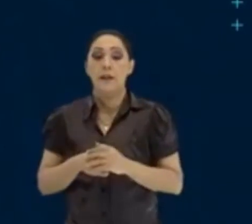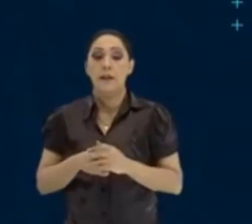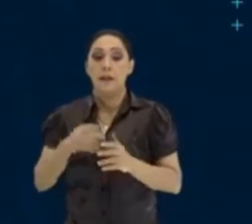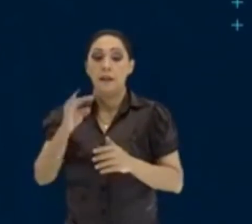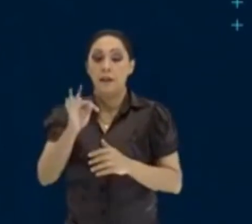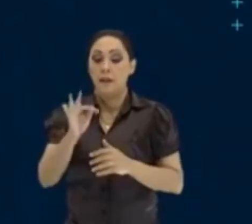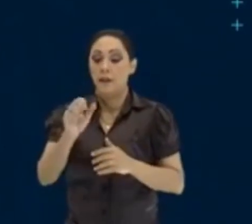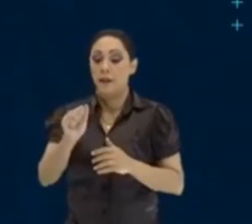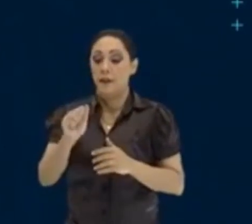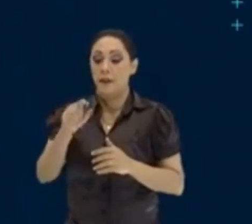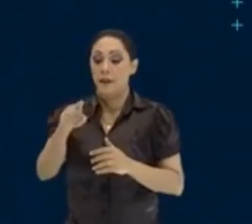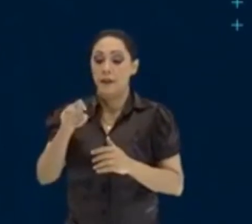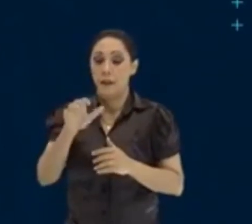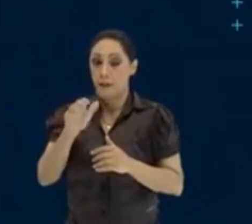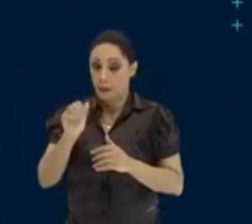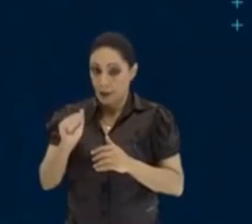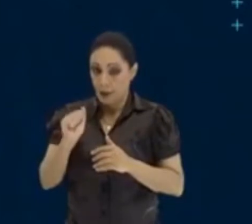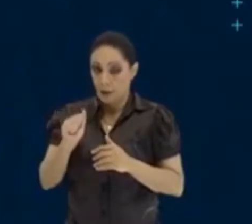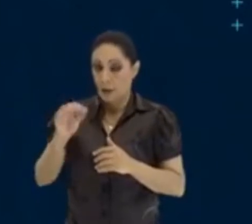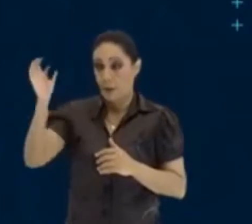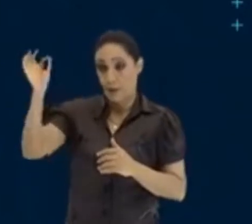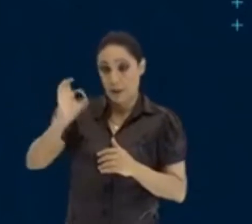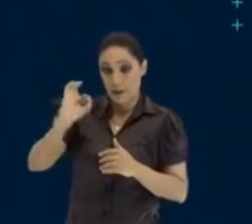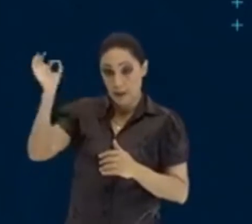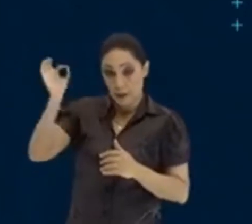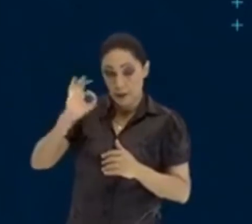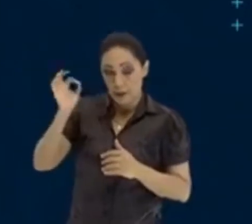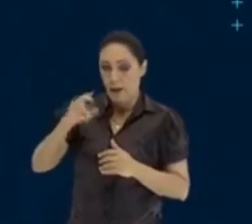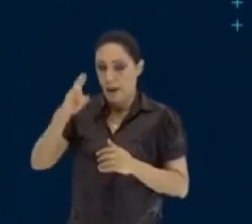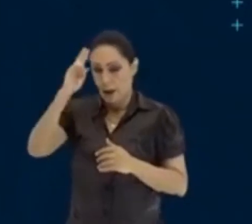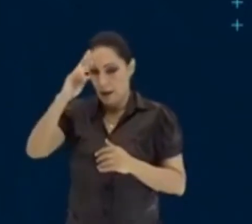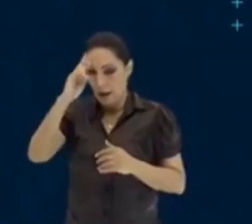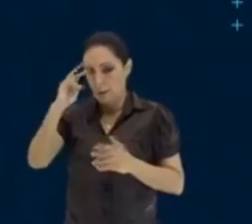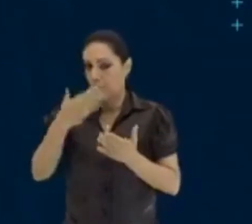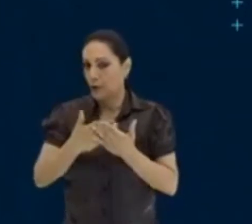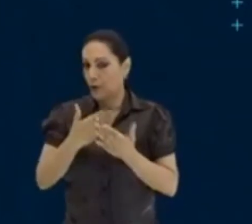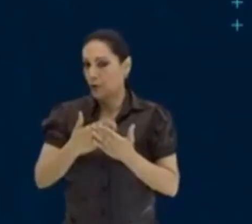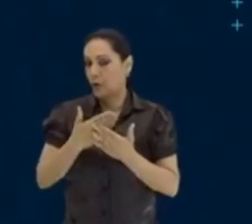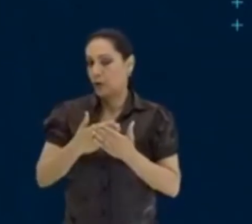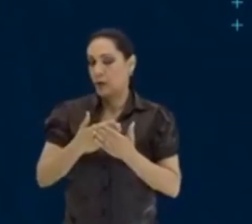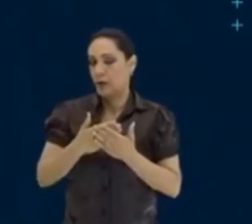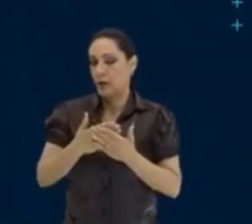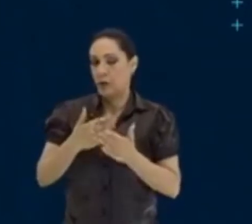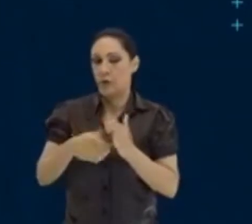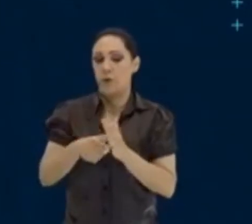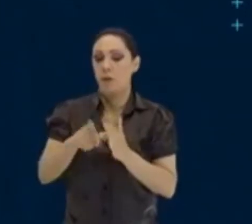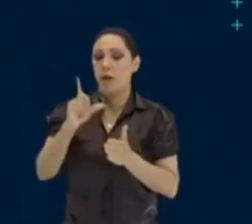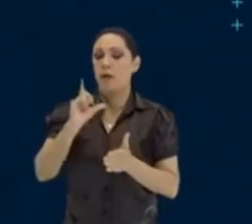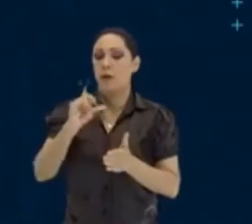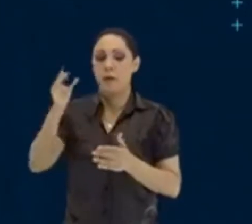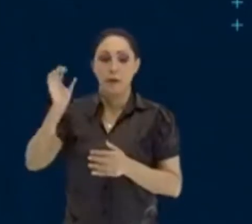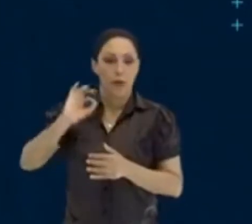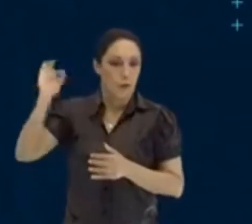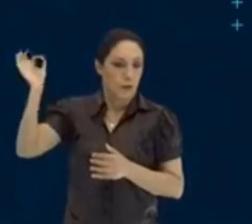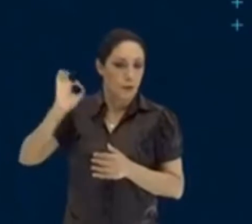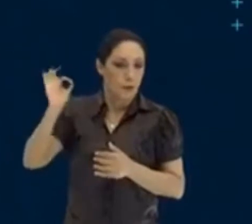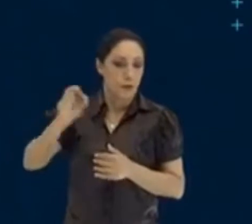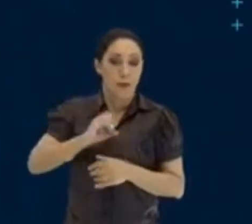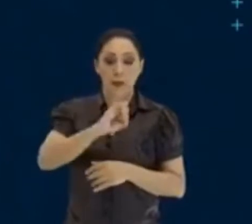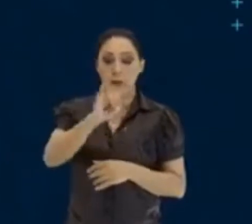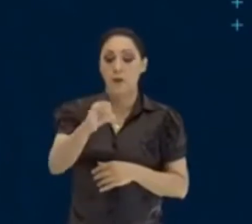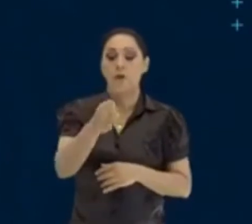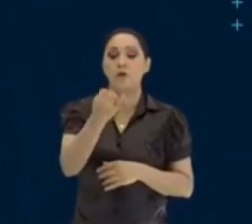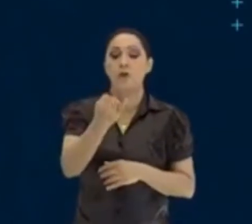percentual. Lembra que eu estudei contigo em porcentagem, em alguma aula anterior? E aí, o J é o juros,